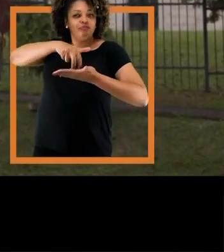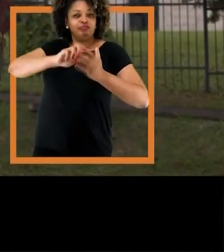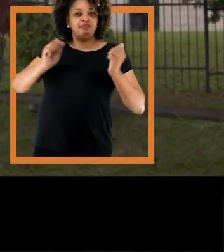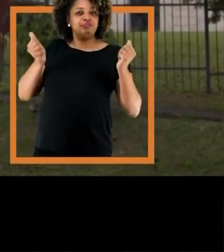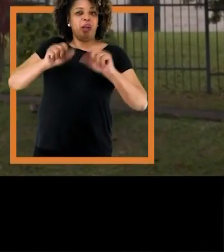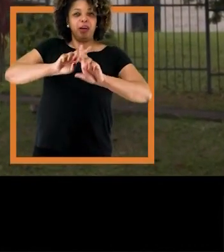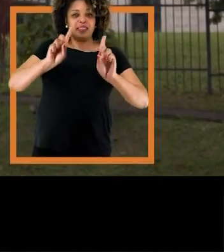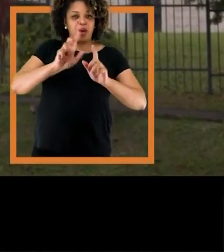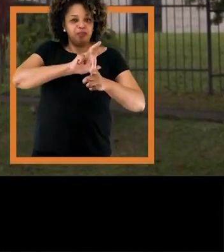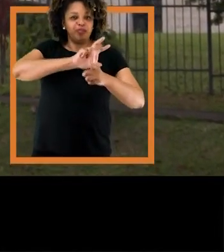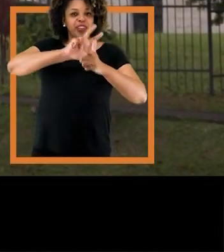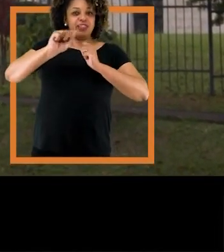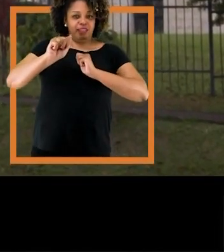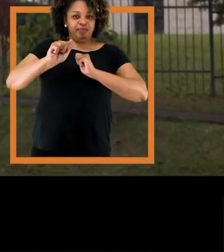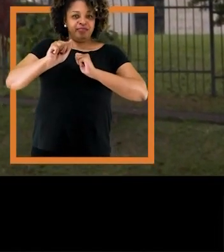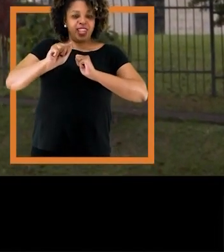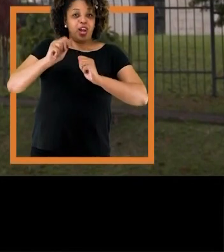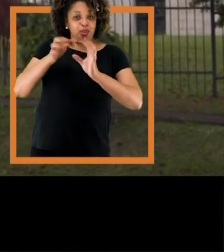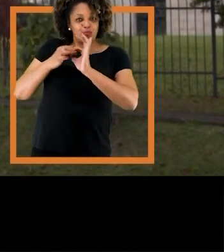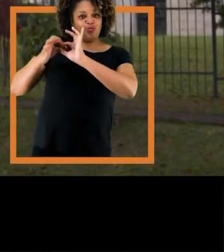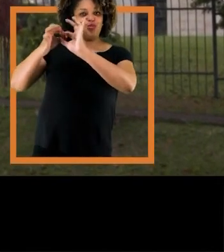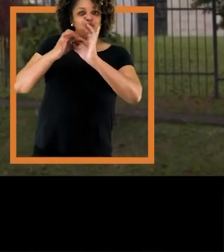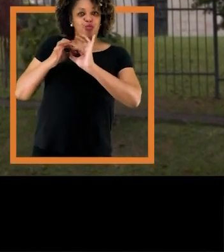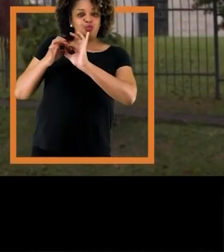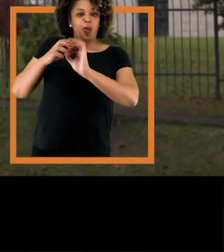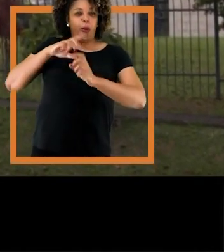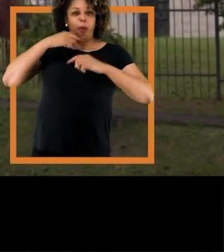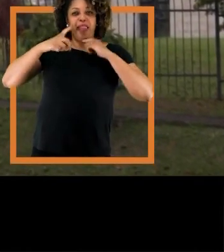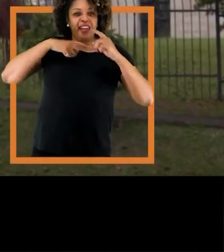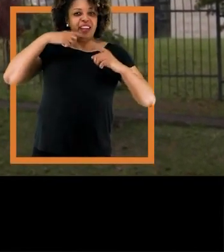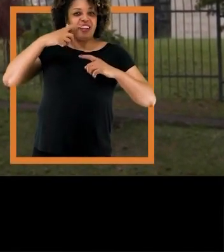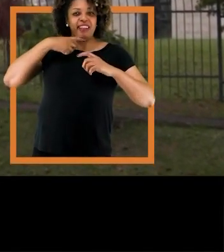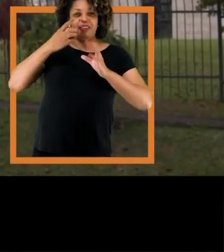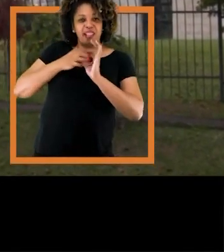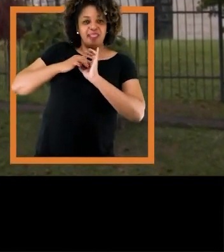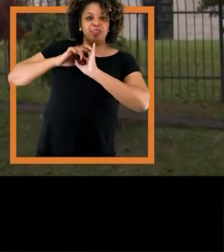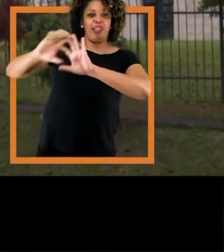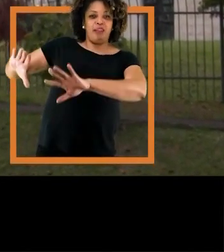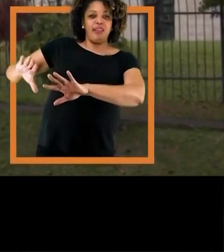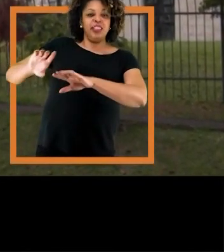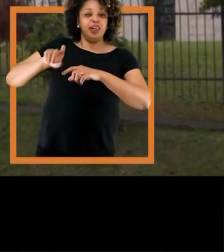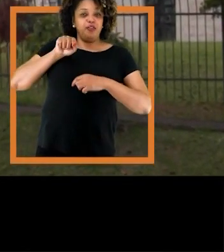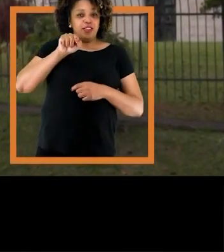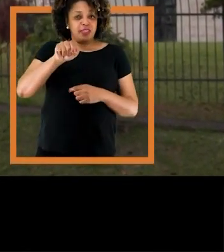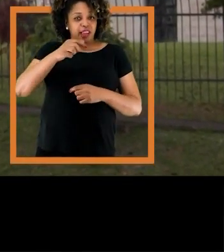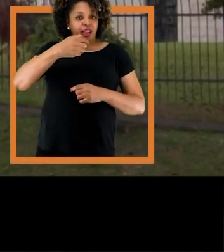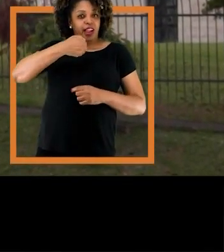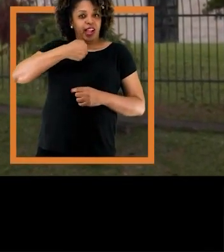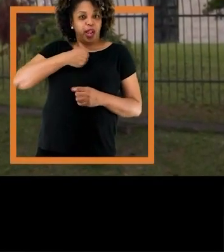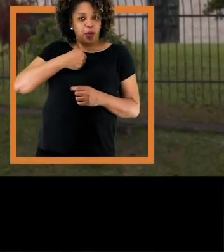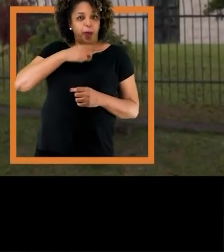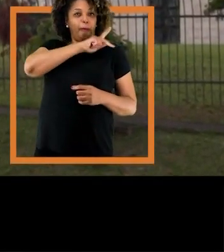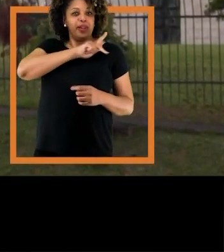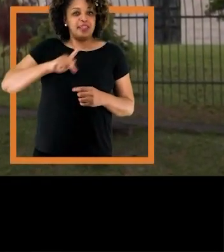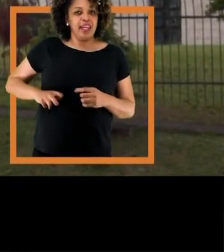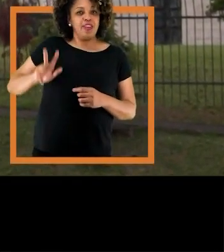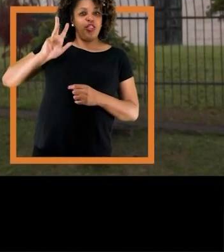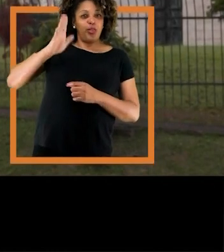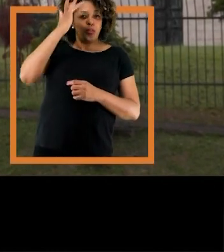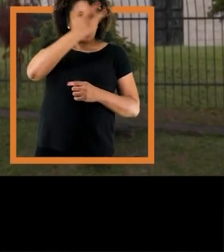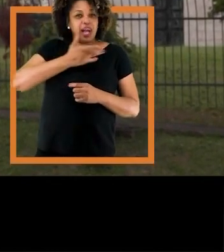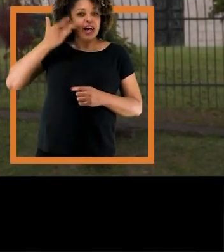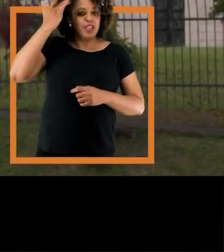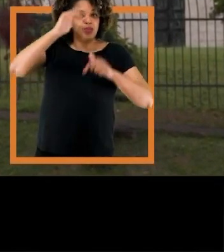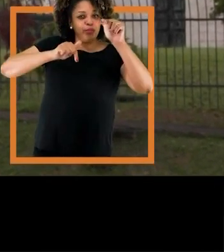um sonho possível. Lutar e não ceder. Vencer o que não é invencível. Juntos. Ninguém vai largar a mão de